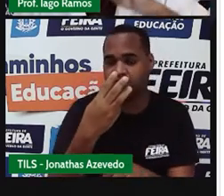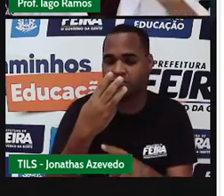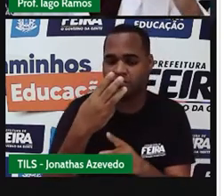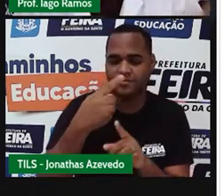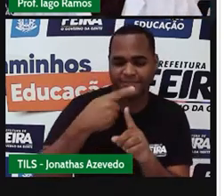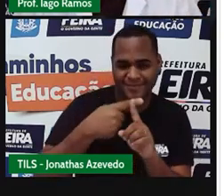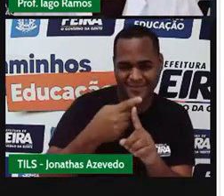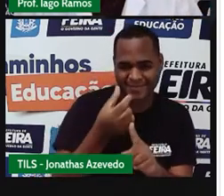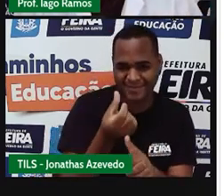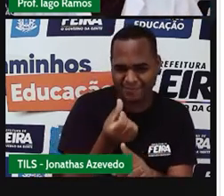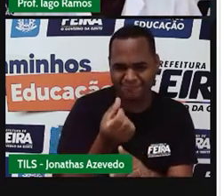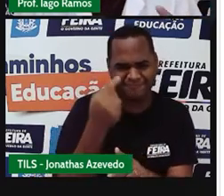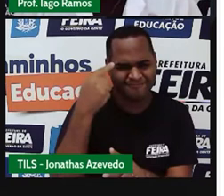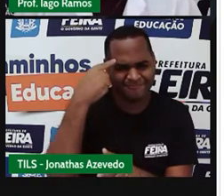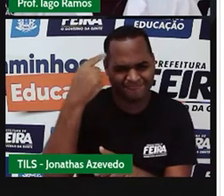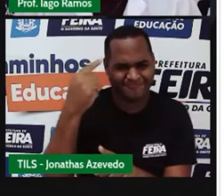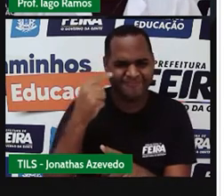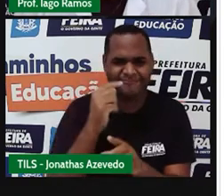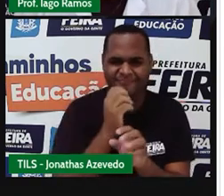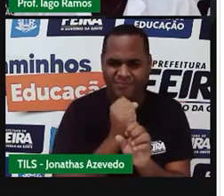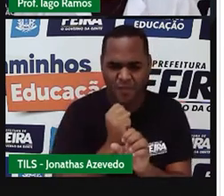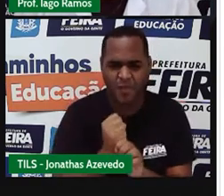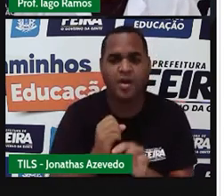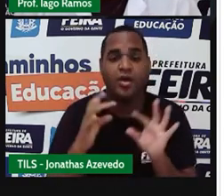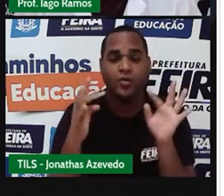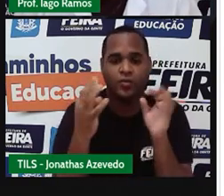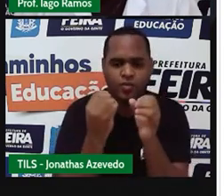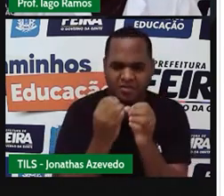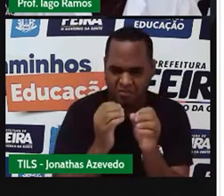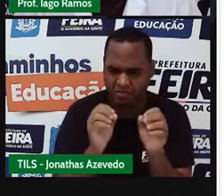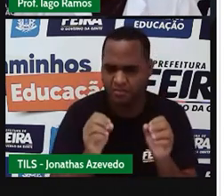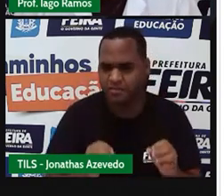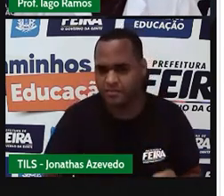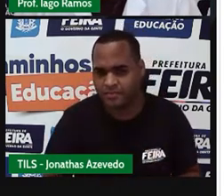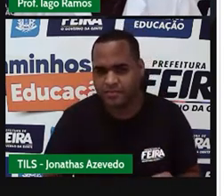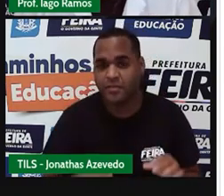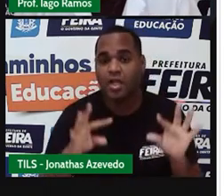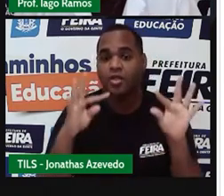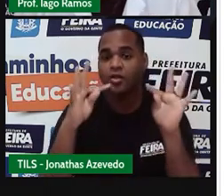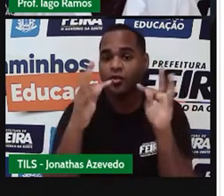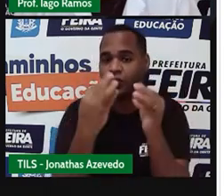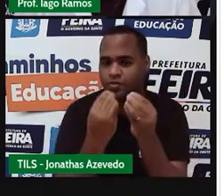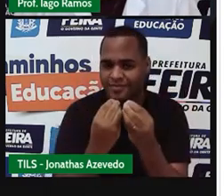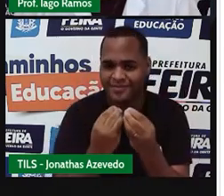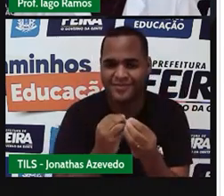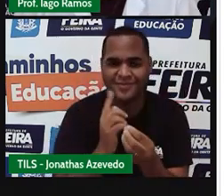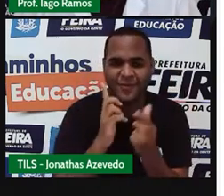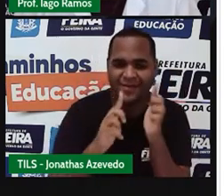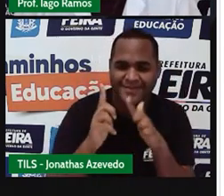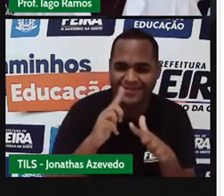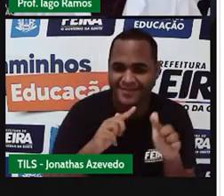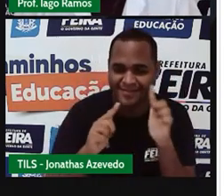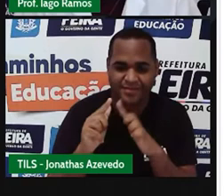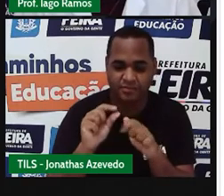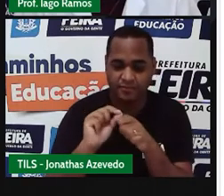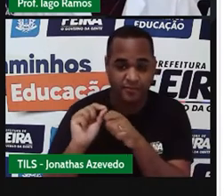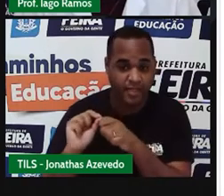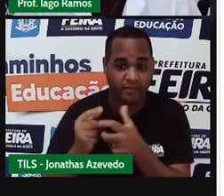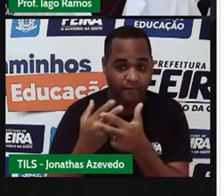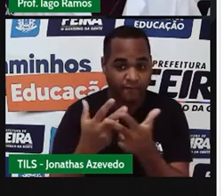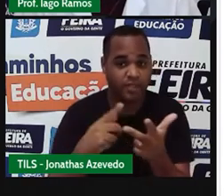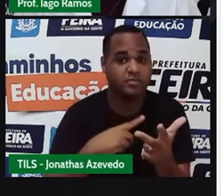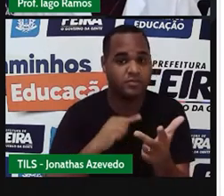entre o 3 e o 6. E se eu fizer isso aqui em todos? Olha só. Em todos. Se eu fizer isso aqui em